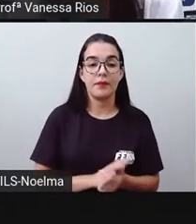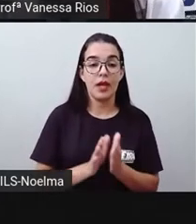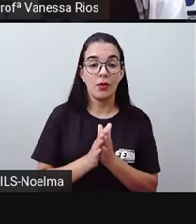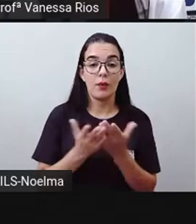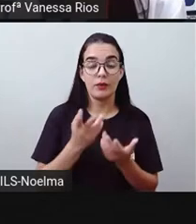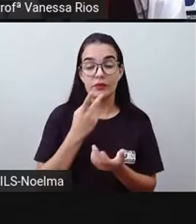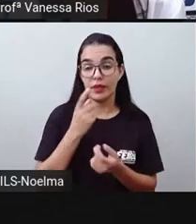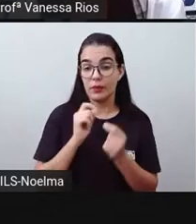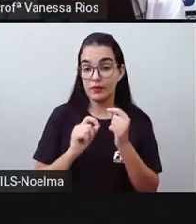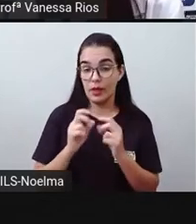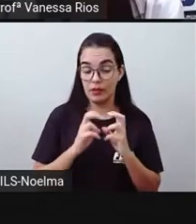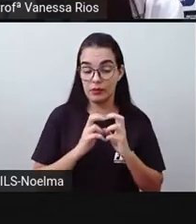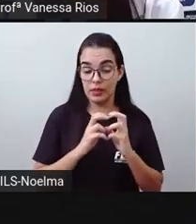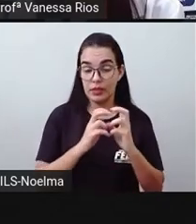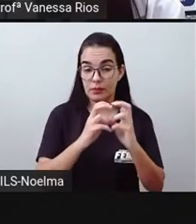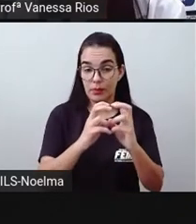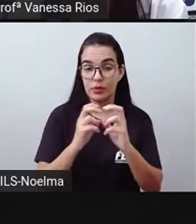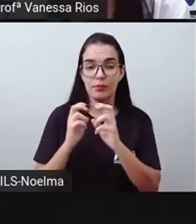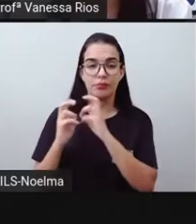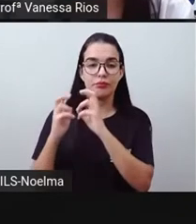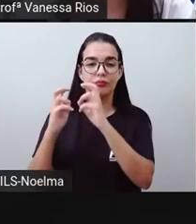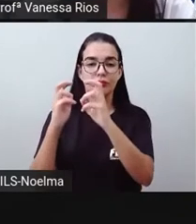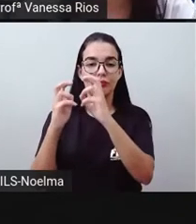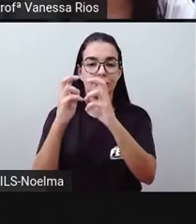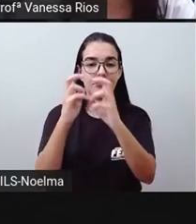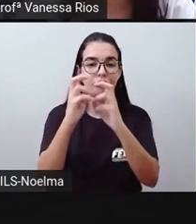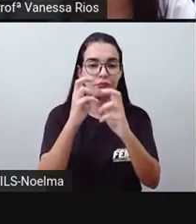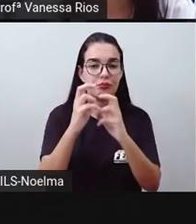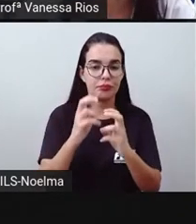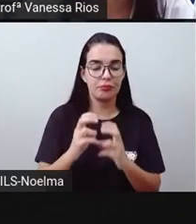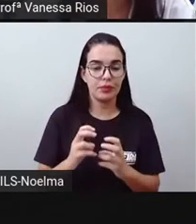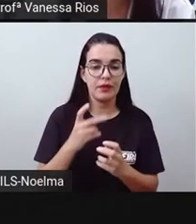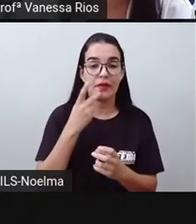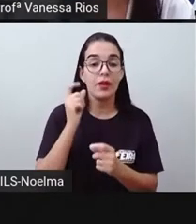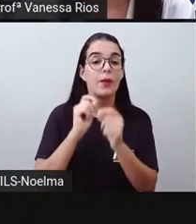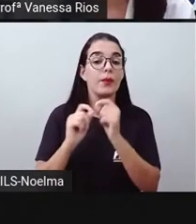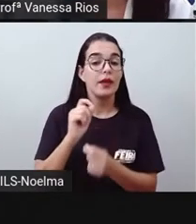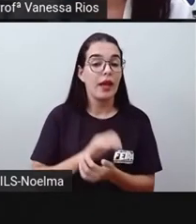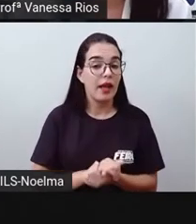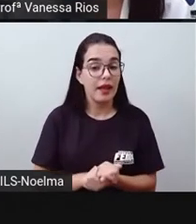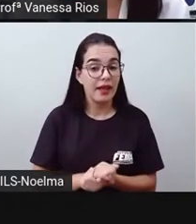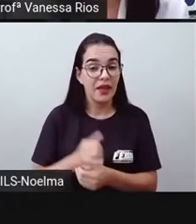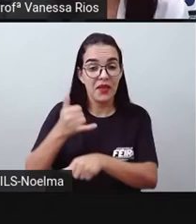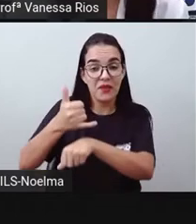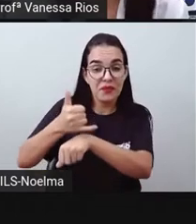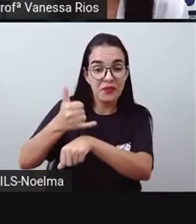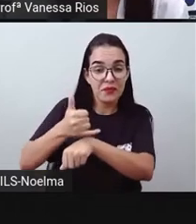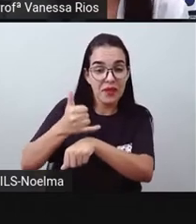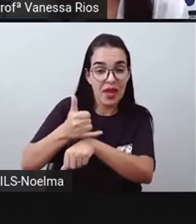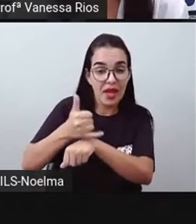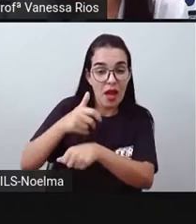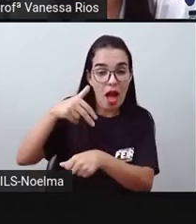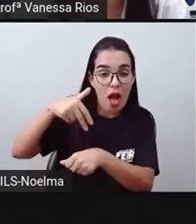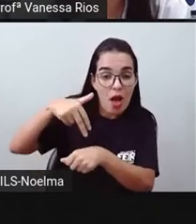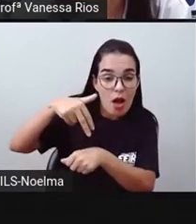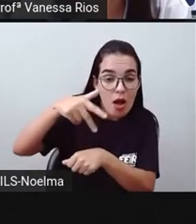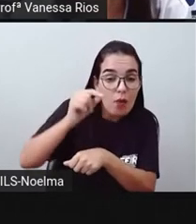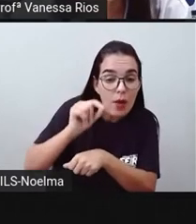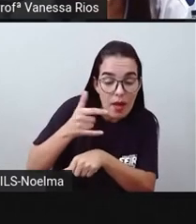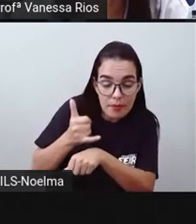fala em meio de transporte ferroviário, gente está falando de um tipo de transporte que percorre aí uma linha